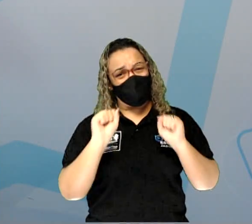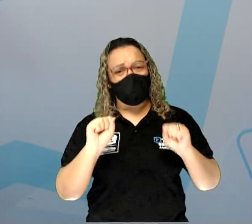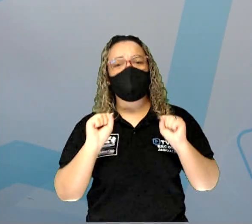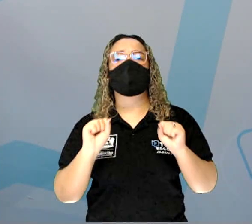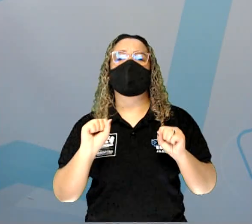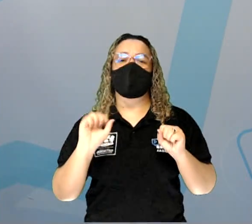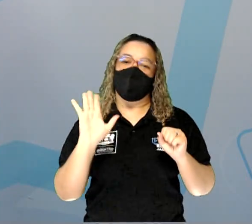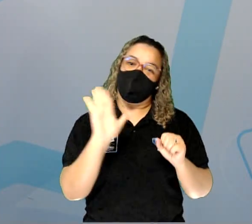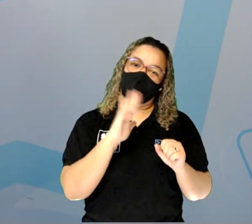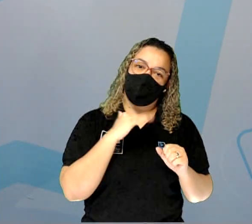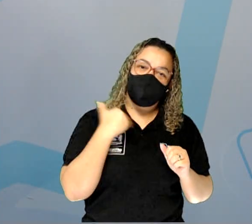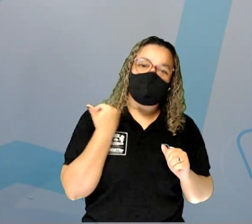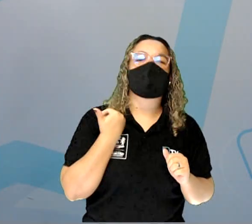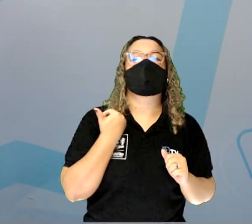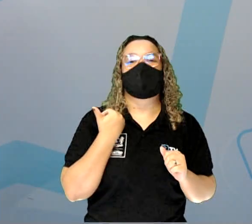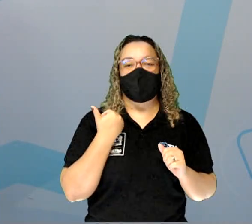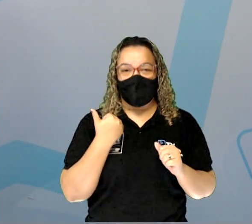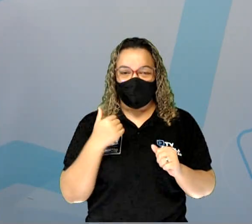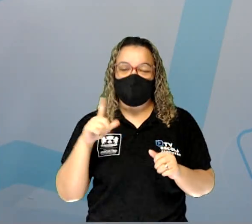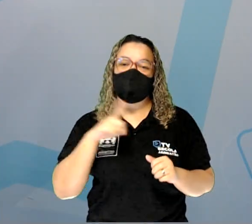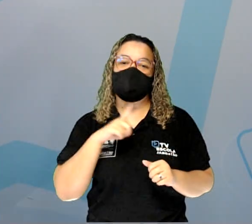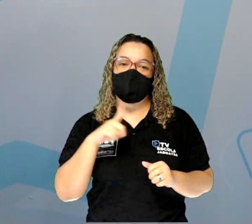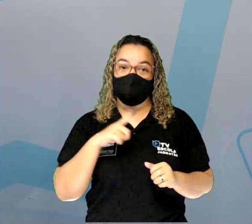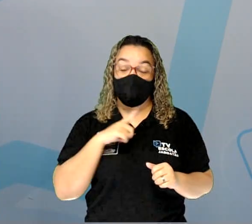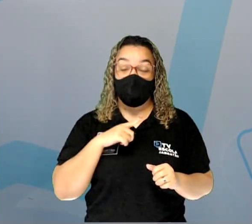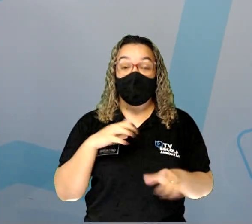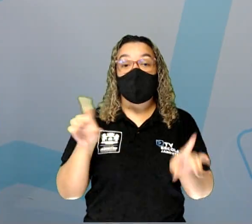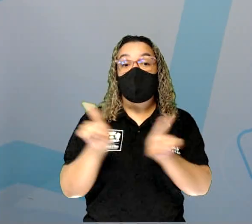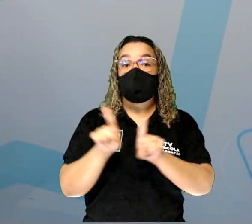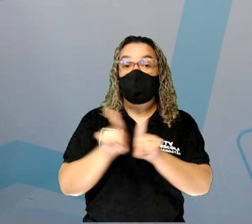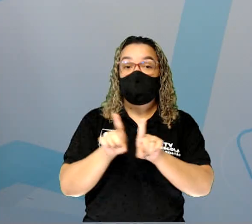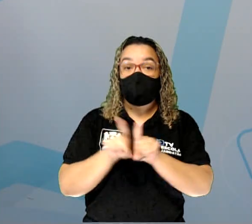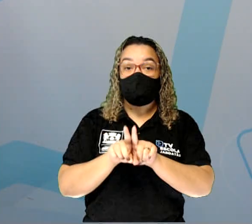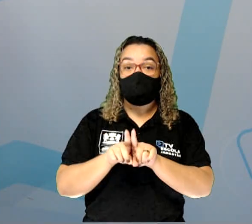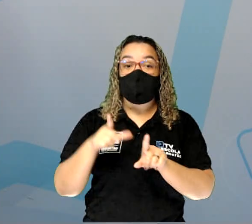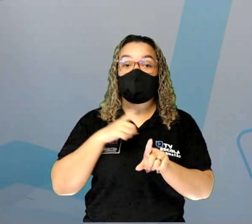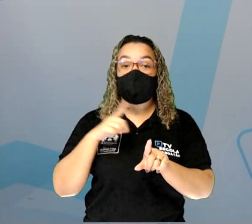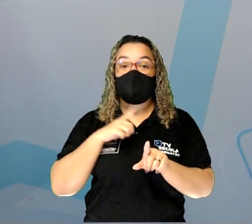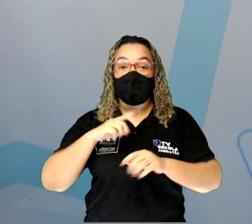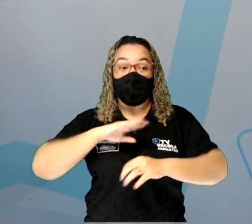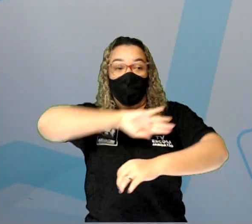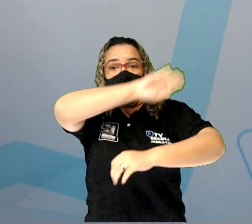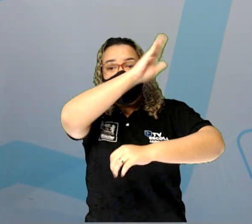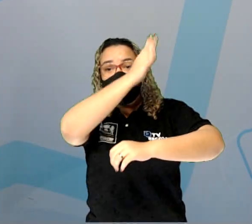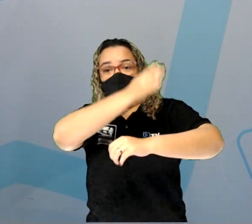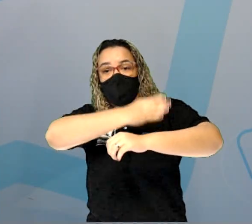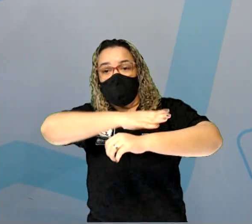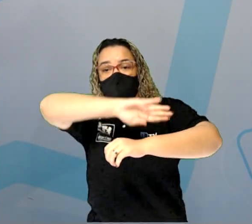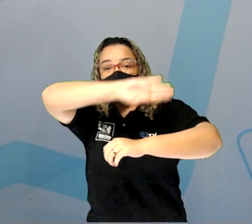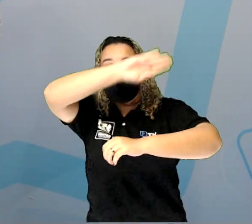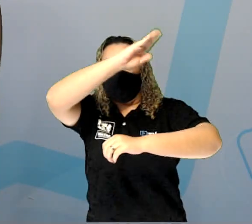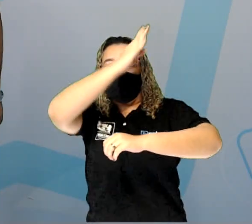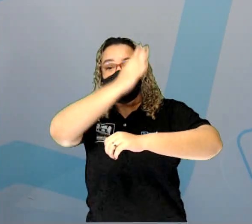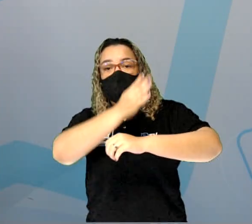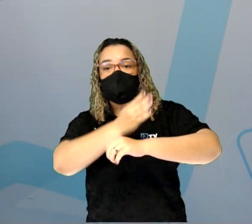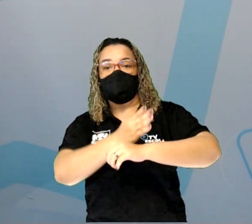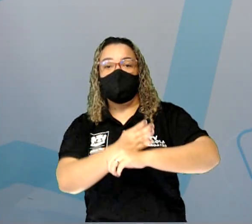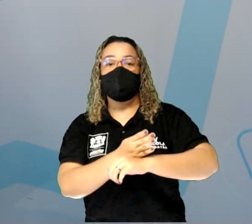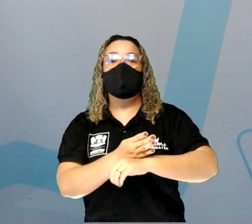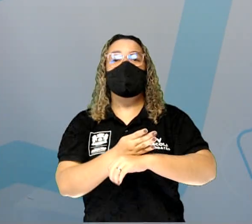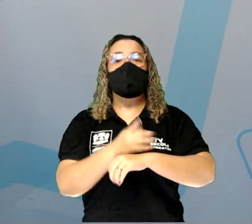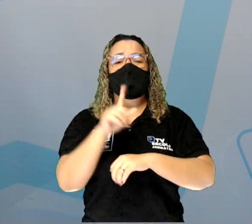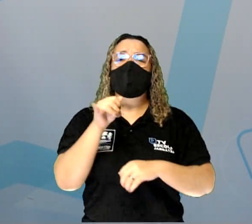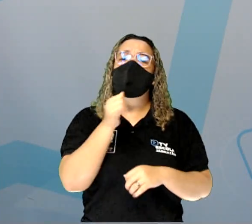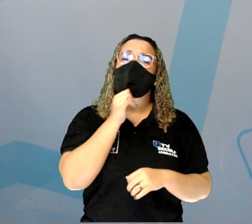tratada com o devido respeito. Nós temos aqui as cadeias de montanhas e eventos, né? Aqui é um